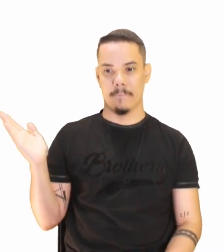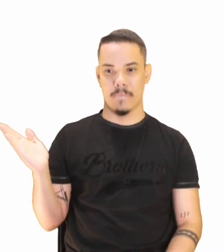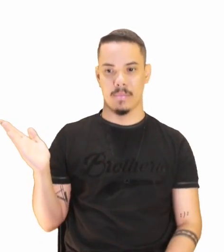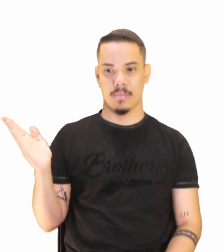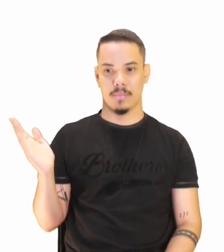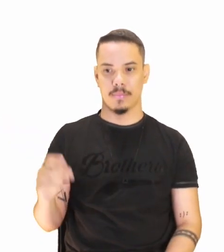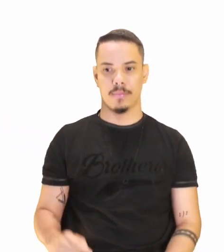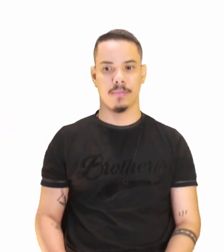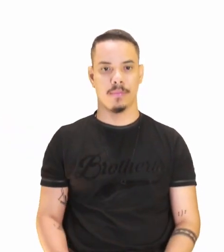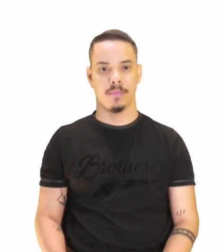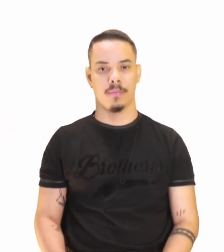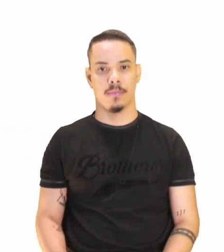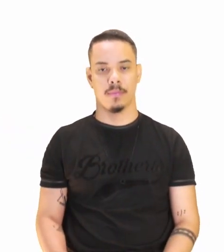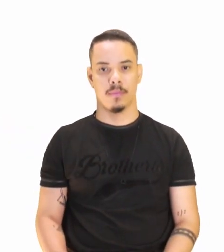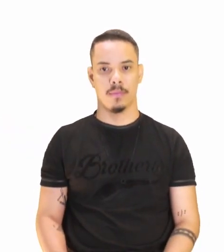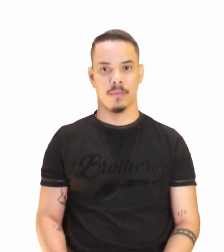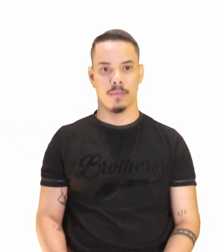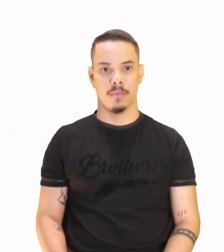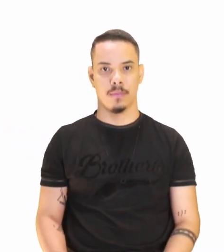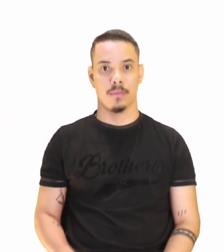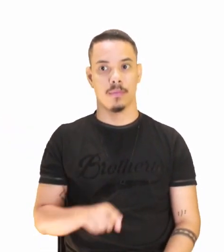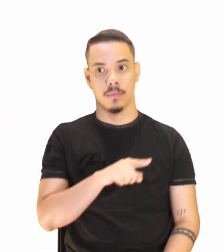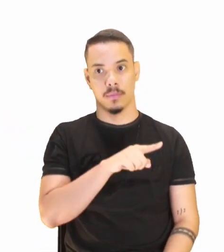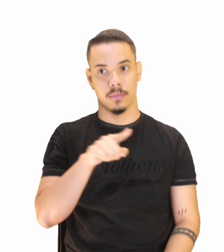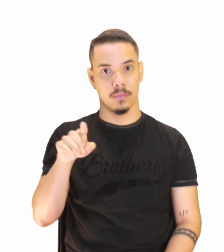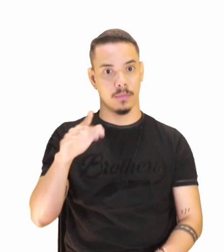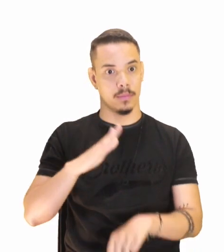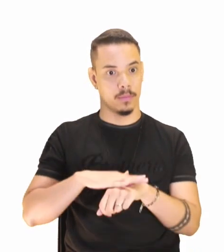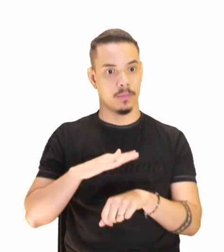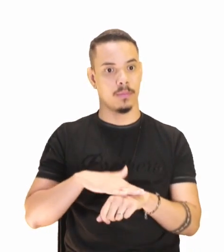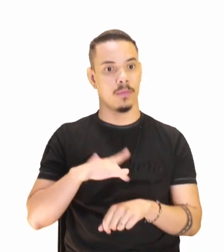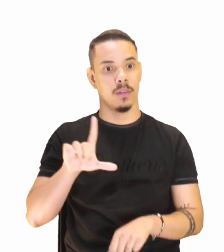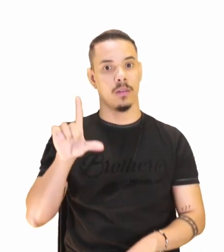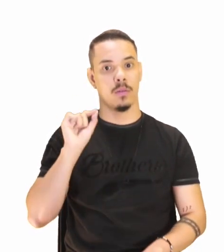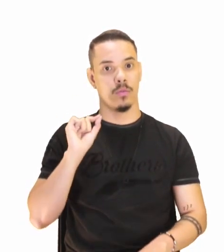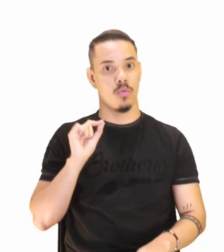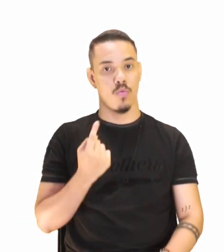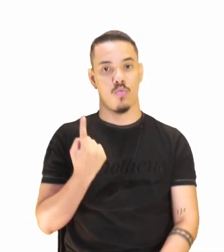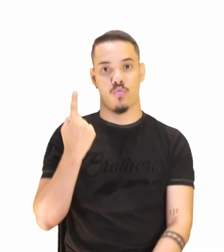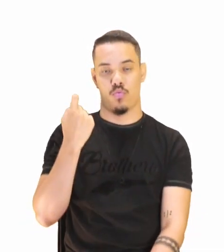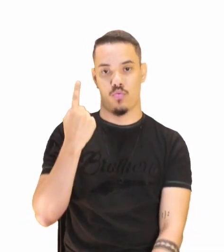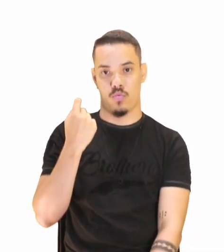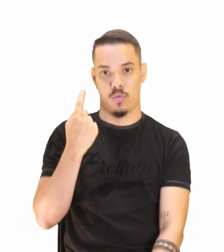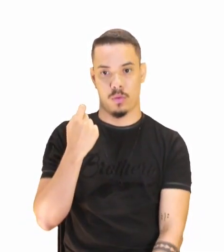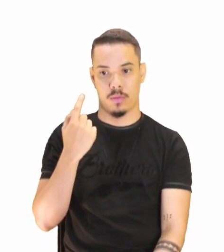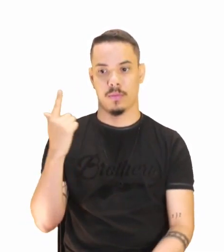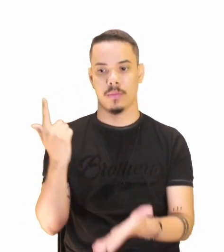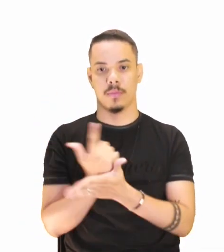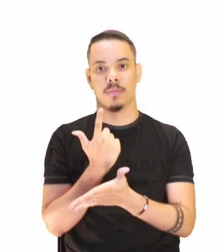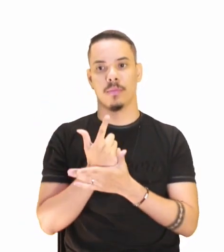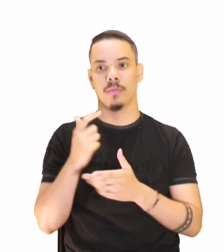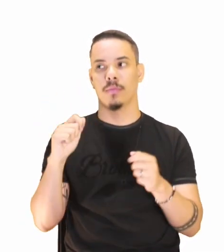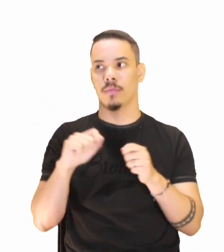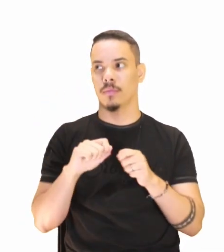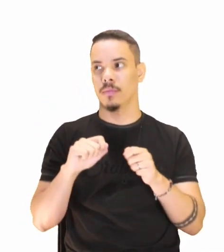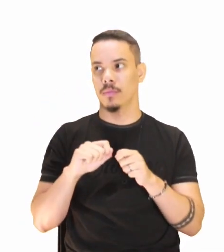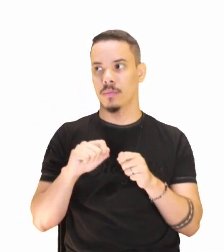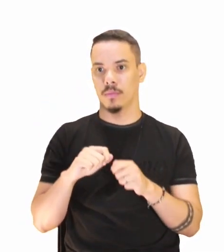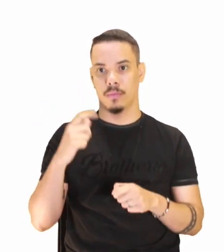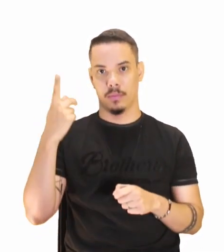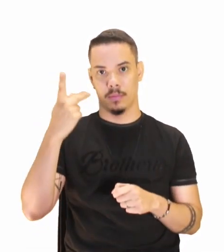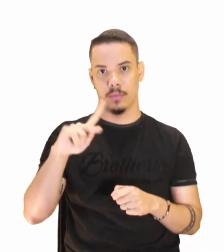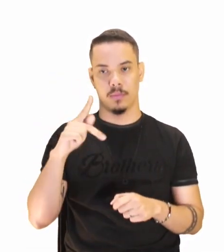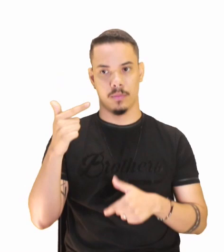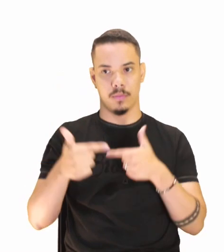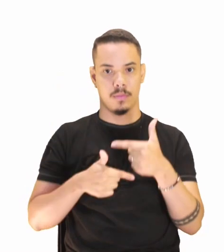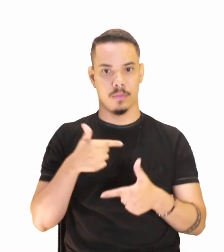Vard Camões. Você, Amadinho, vai escolher uma obra para fazer o seu